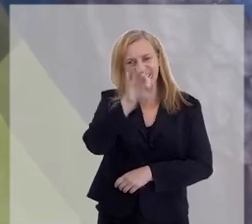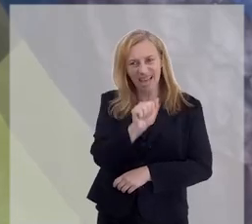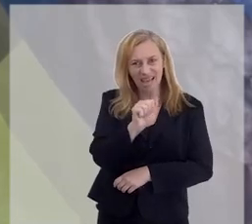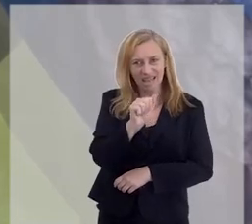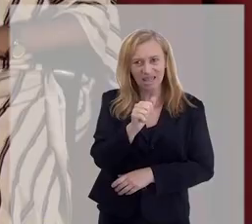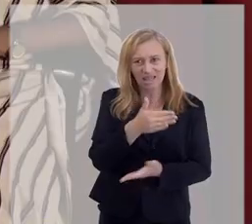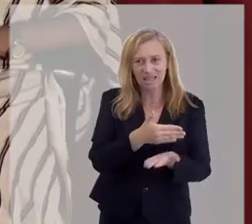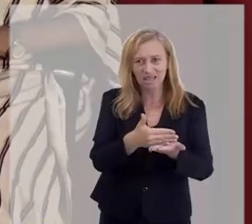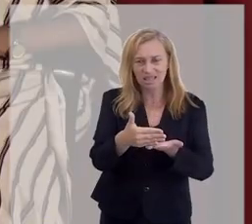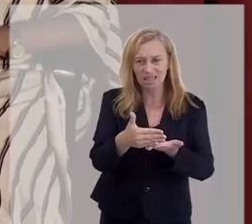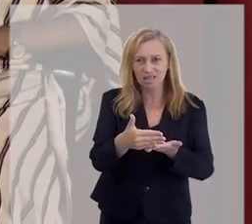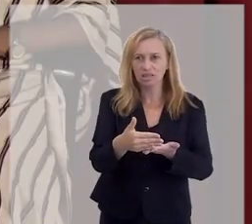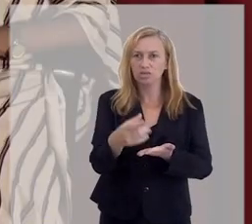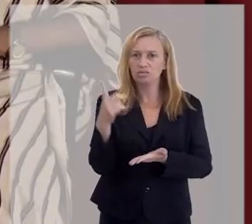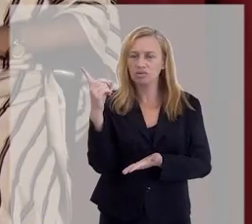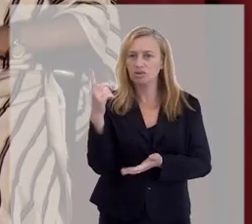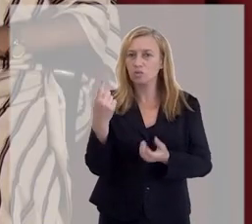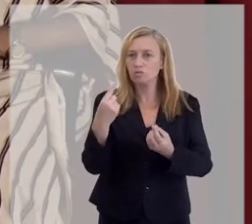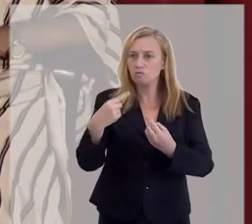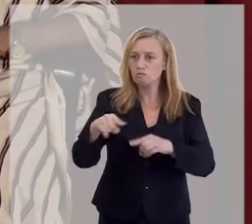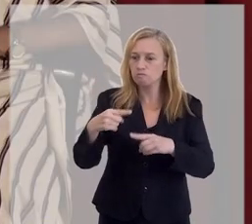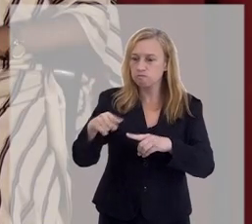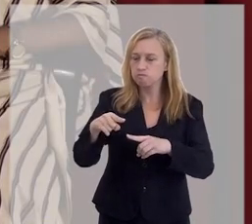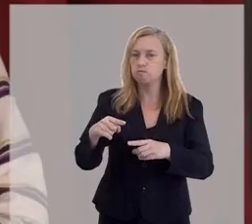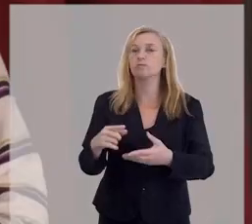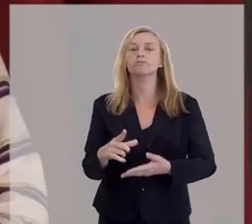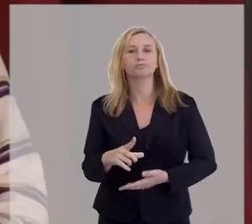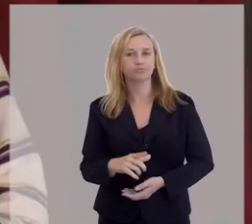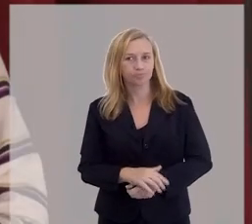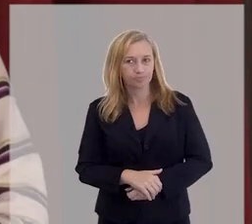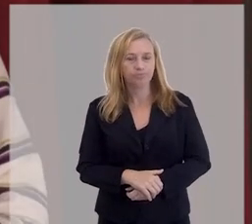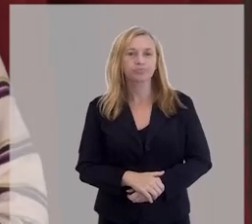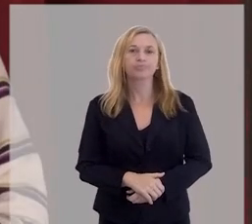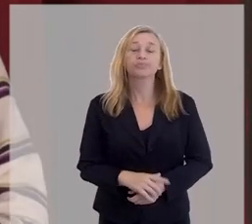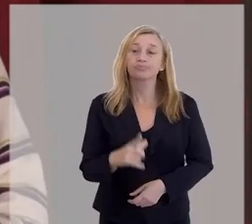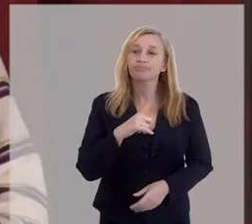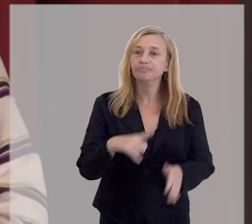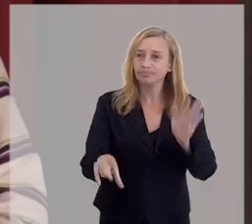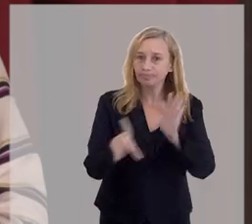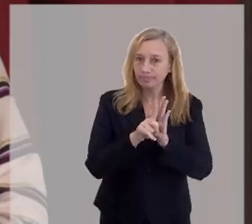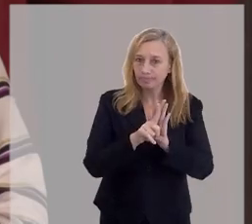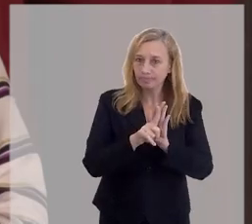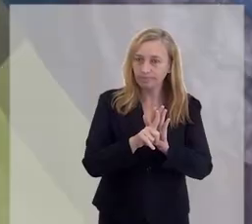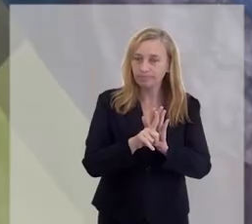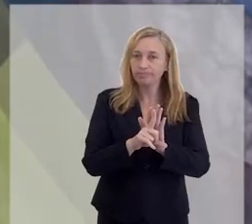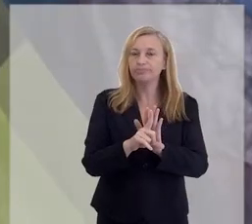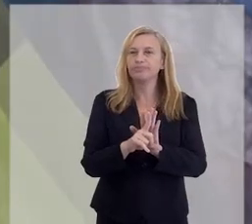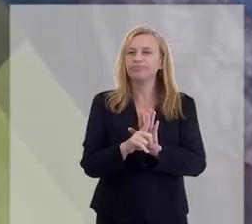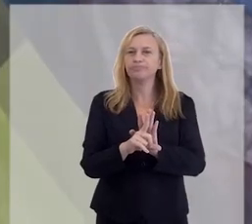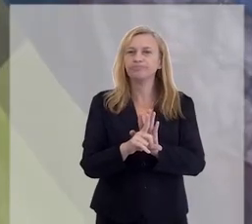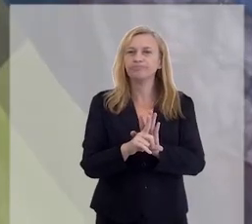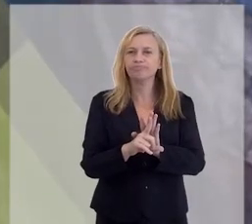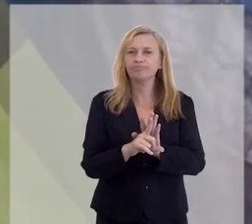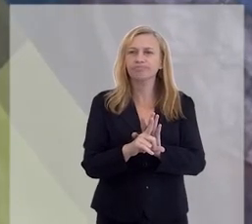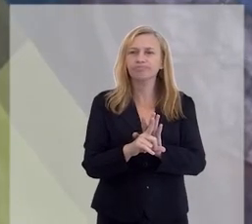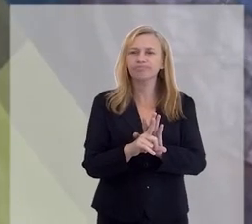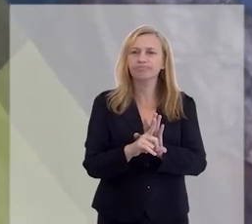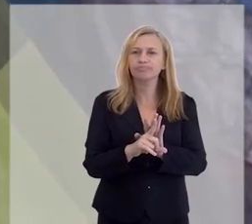e ele, no início, era muito perseguido. Nós tínhamos, inclusive, leis. Era